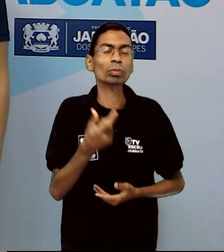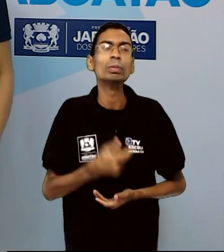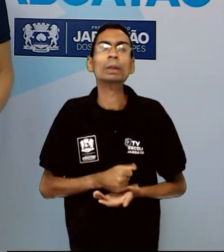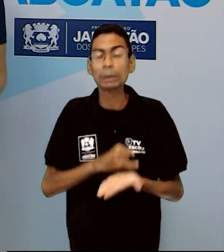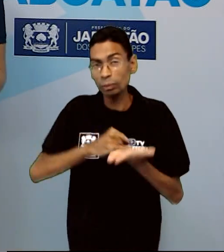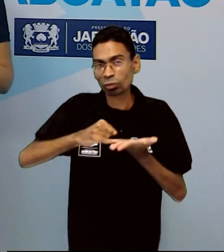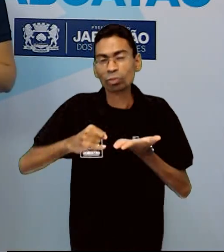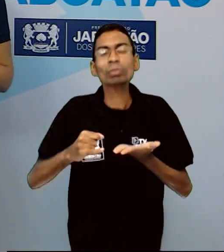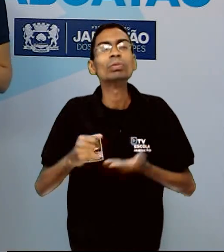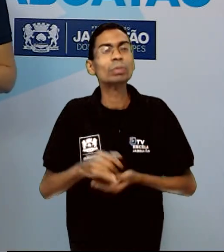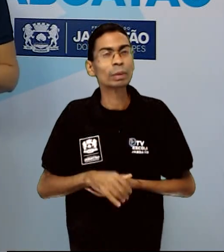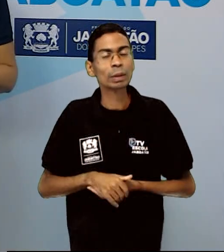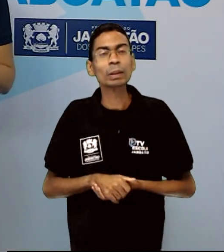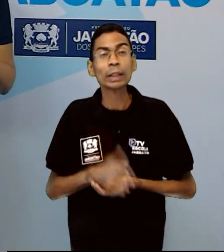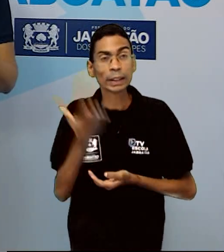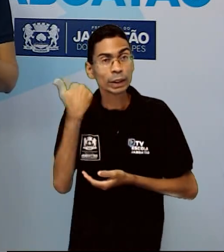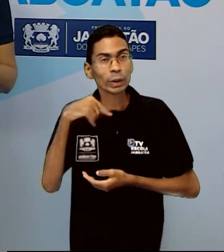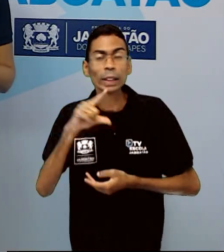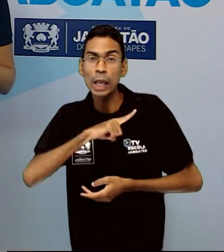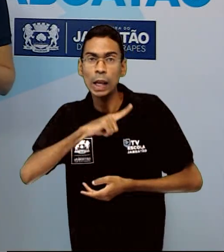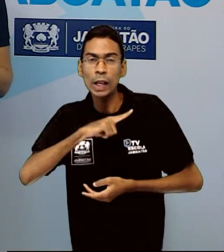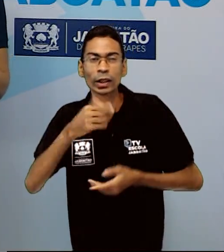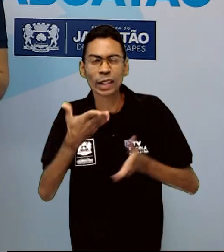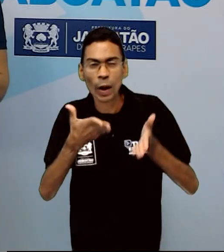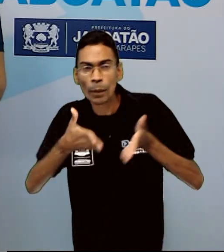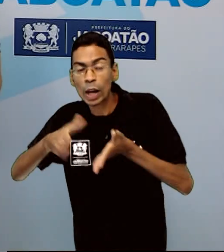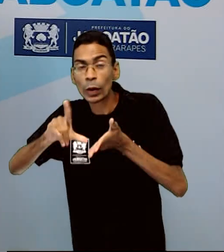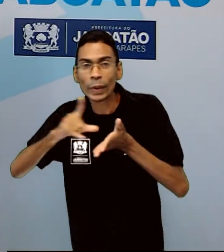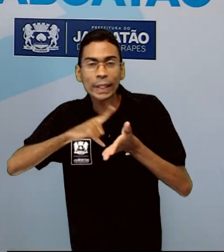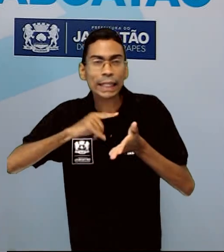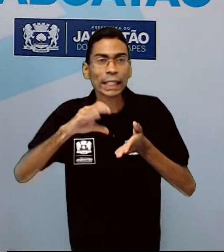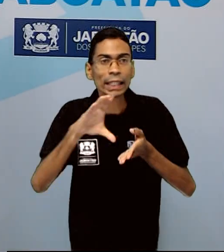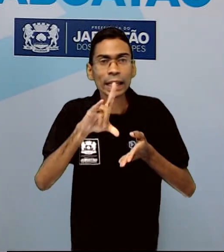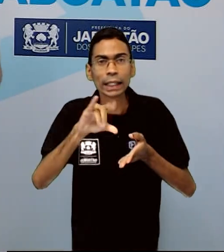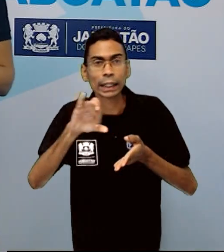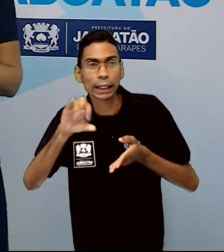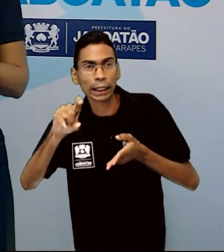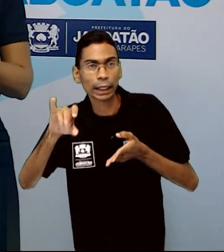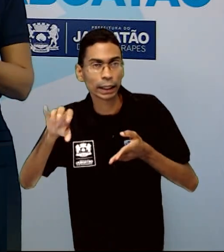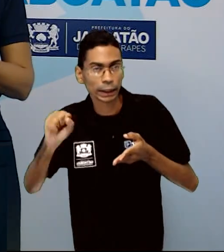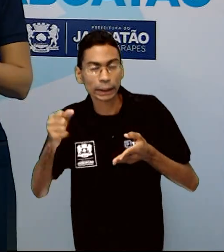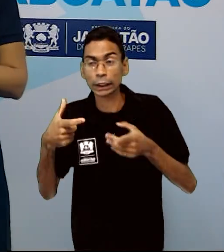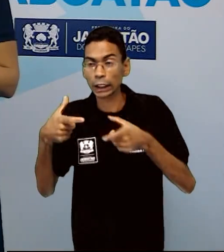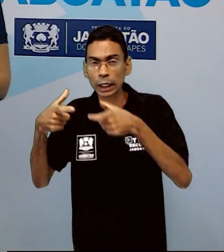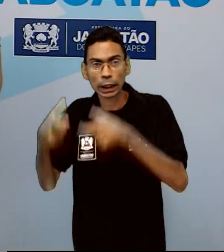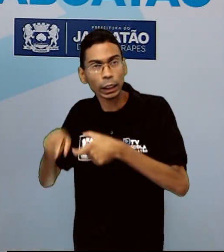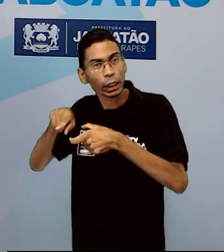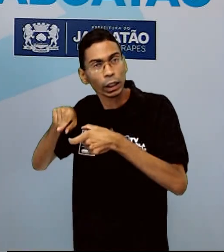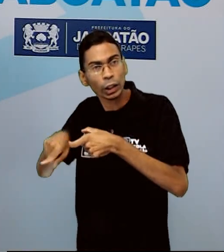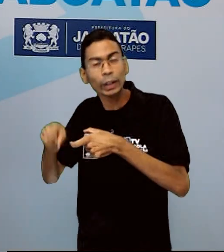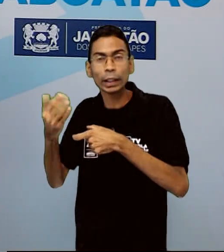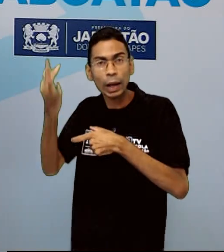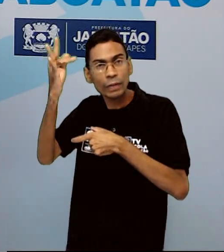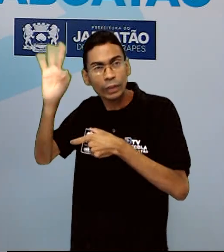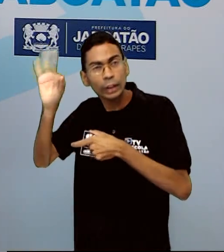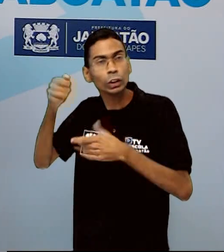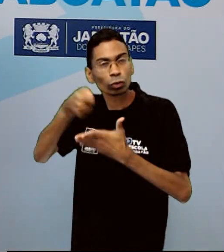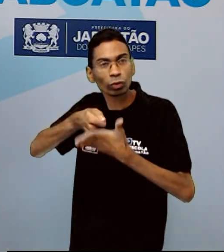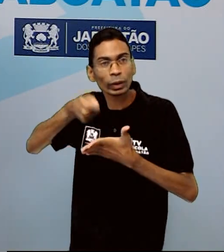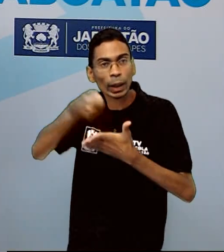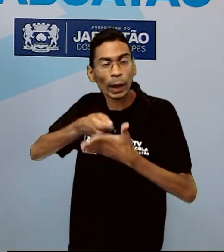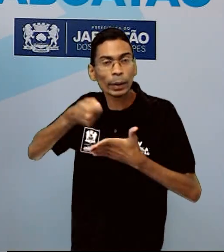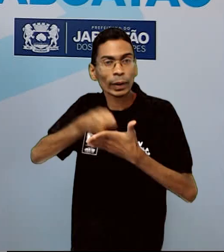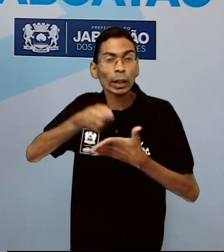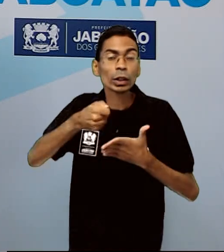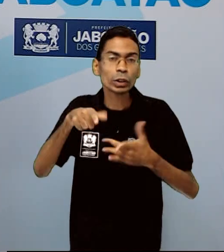Então houve um tempo em que as classes mais exploradas da França lutaram em busca de uma sociedade